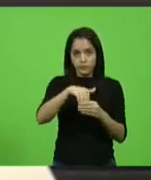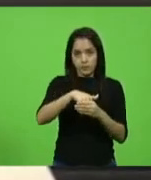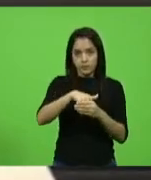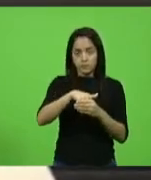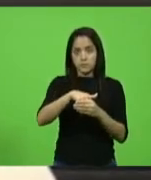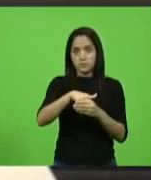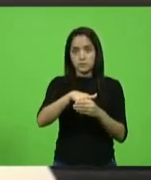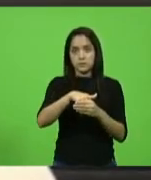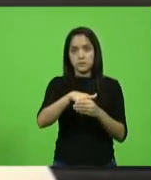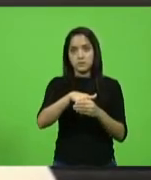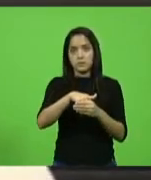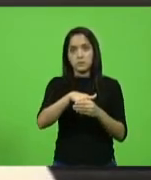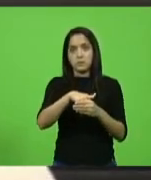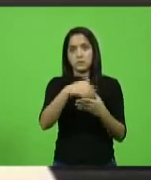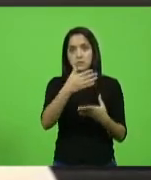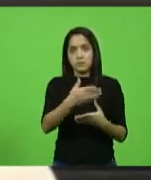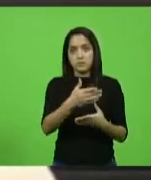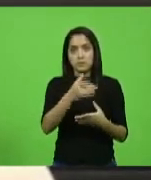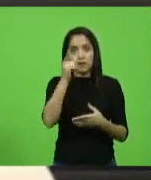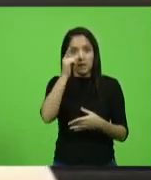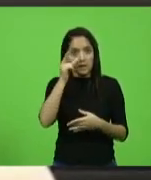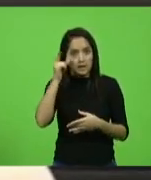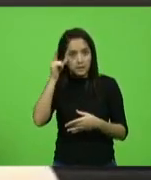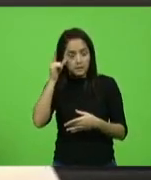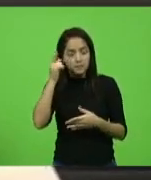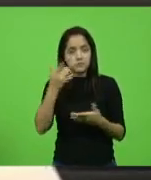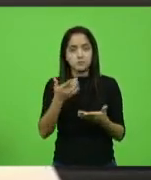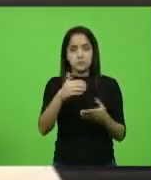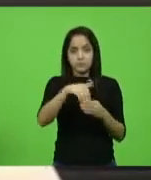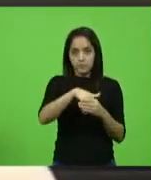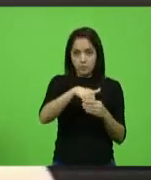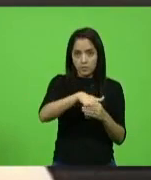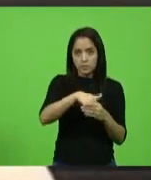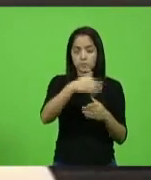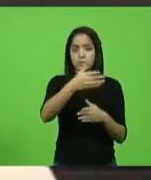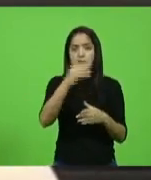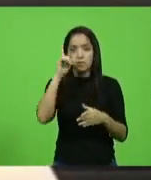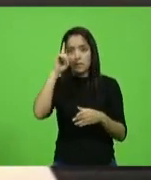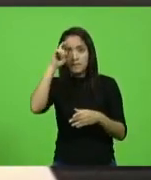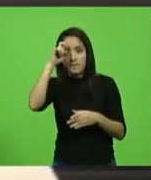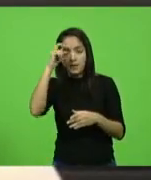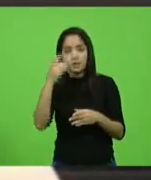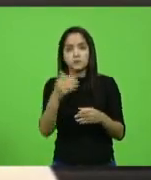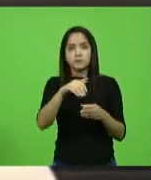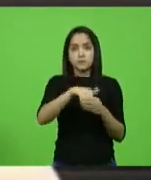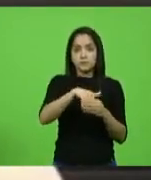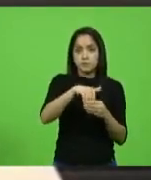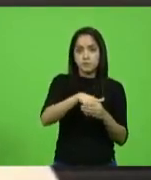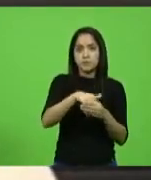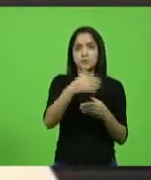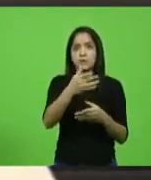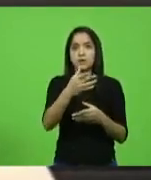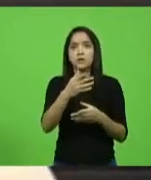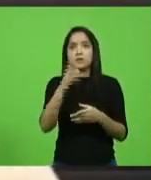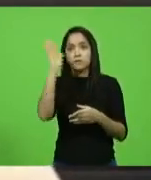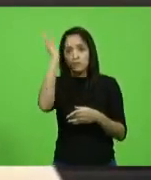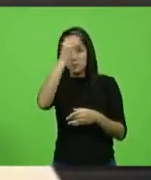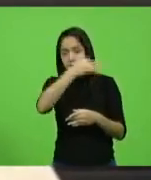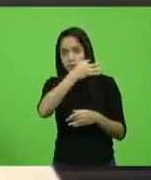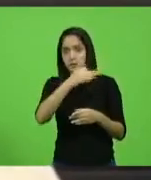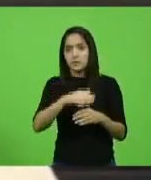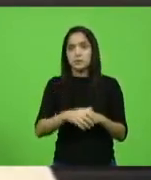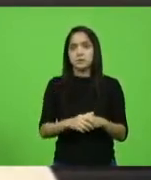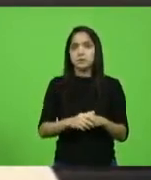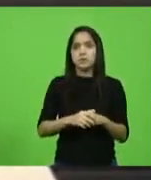deputado Laércio, deputado Marcos Vieira, deputado Fabiano, deputado